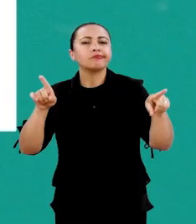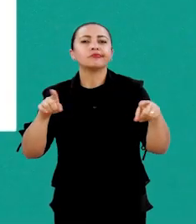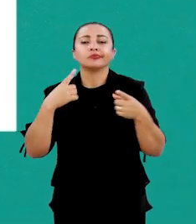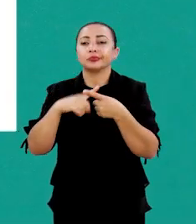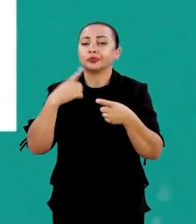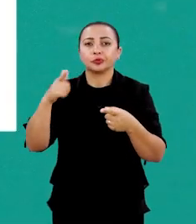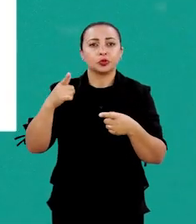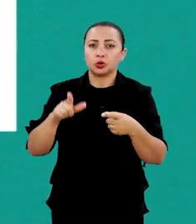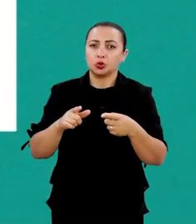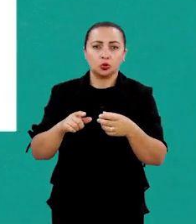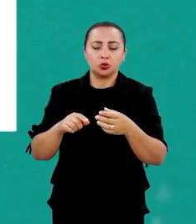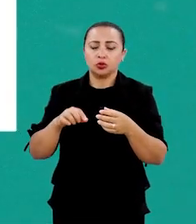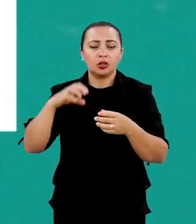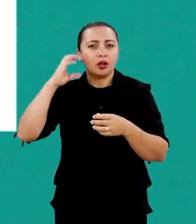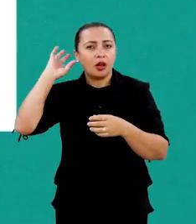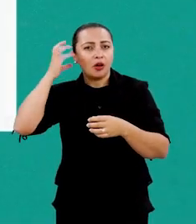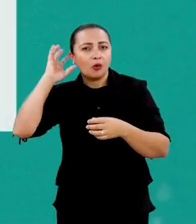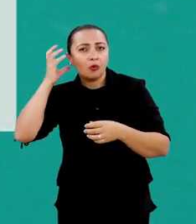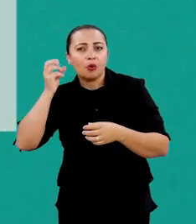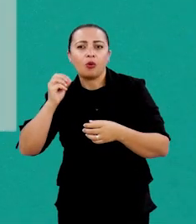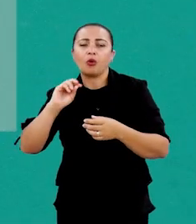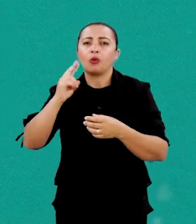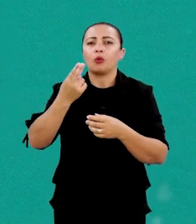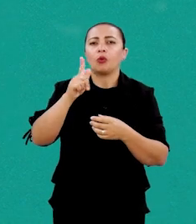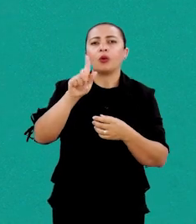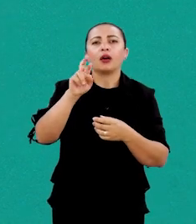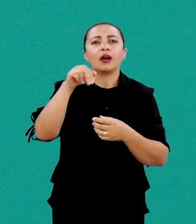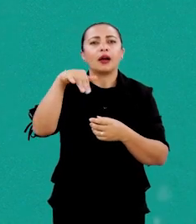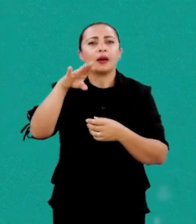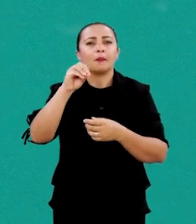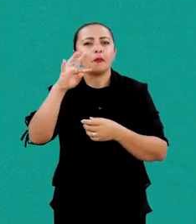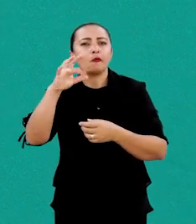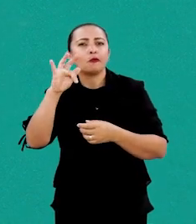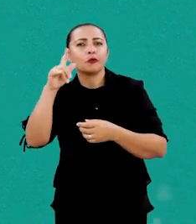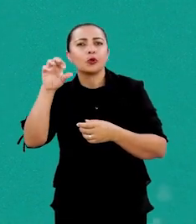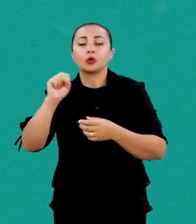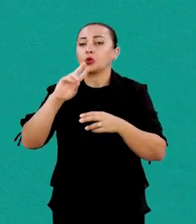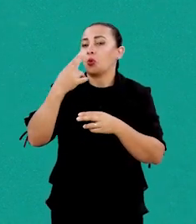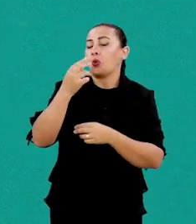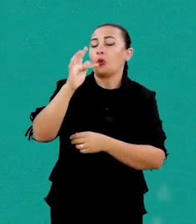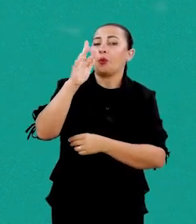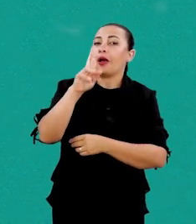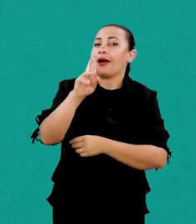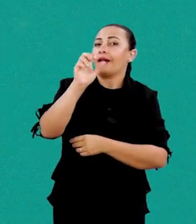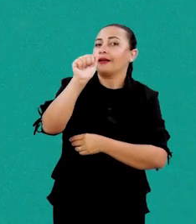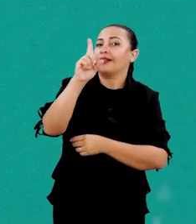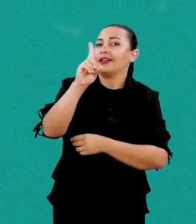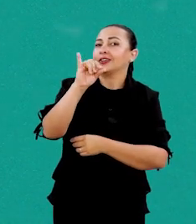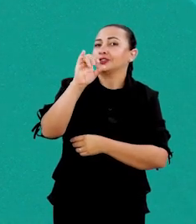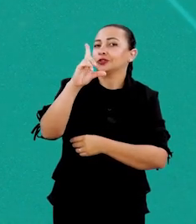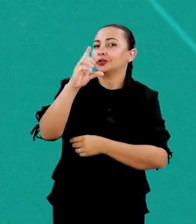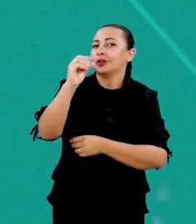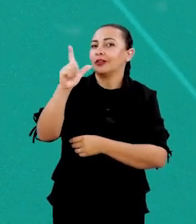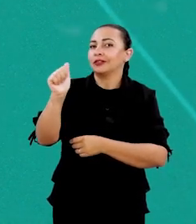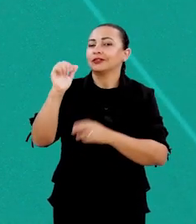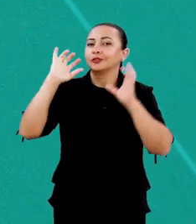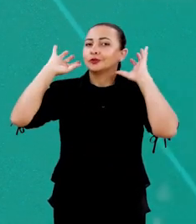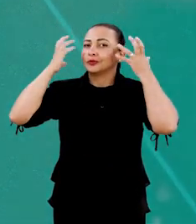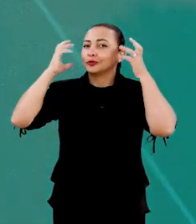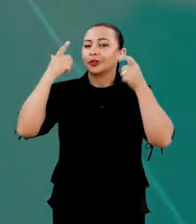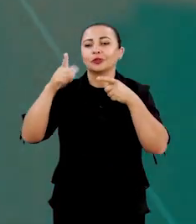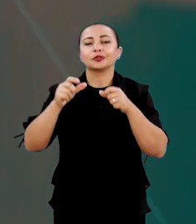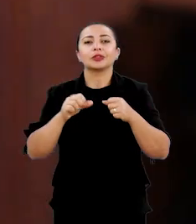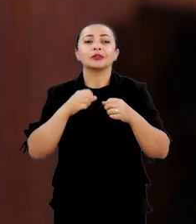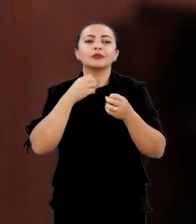que não havia fonógrafo ou gramofone, radiola, como se dizia até um tempo atrás.